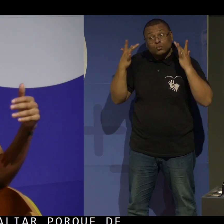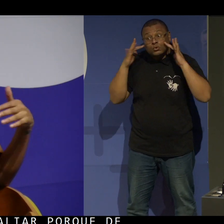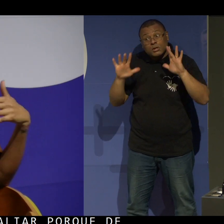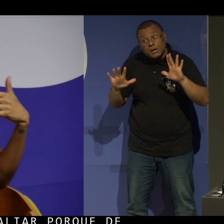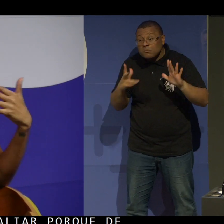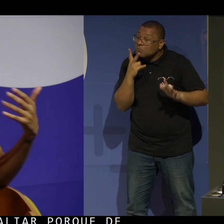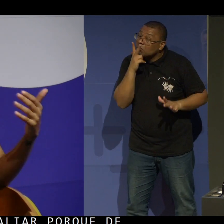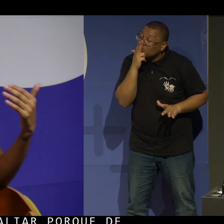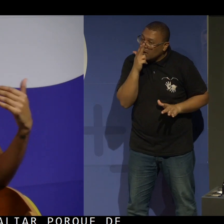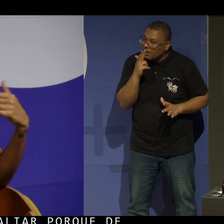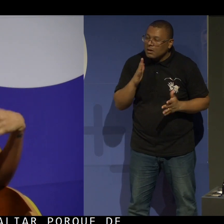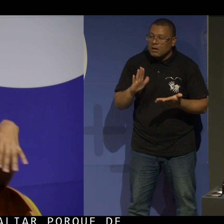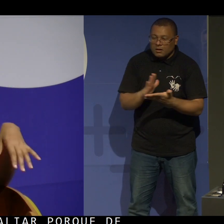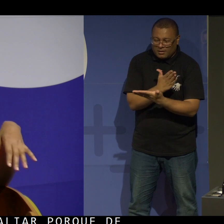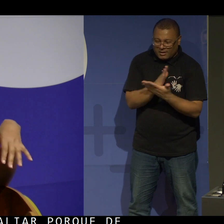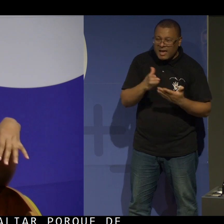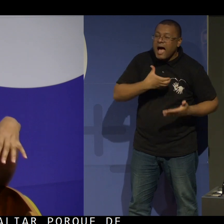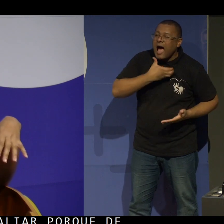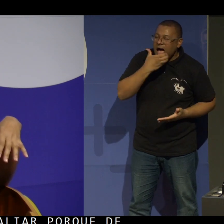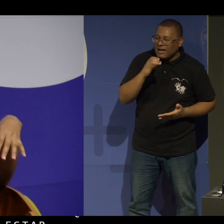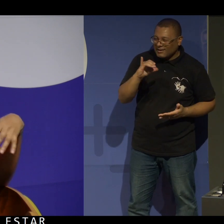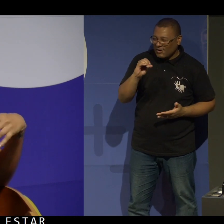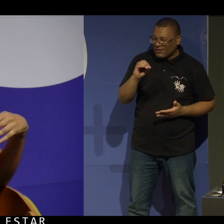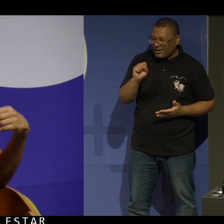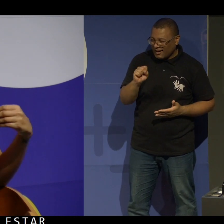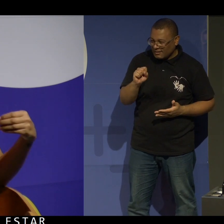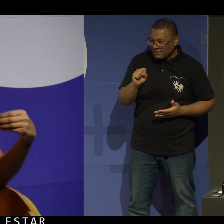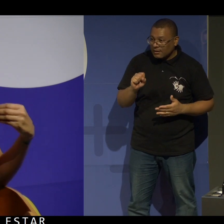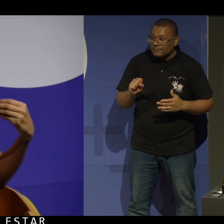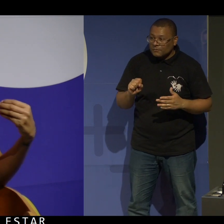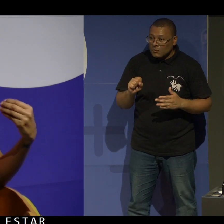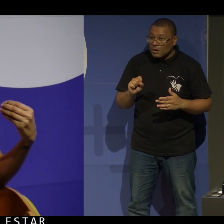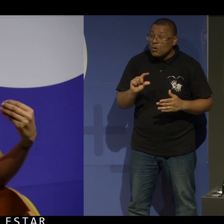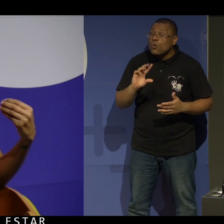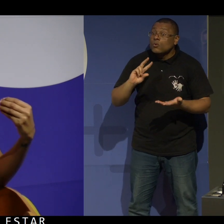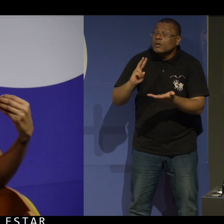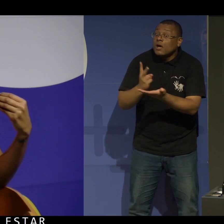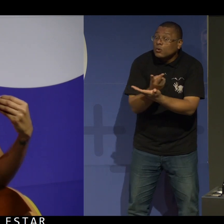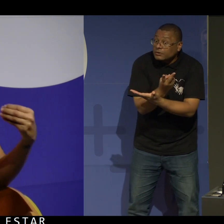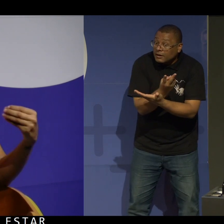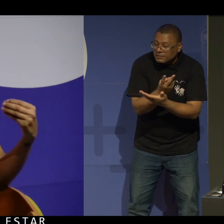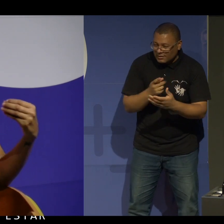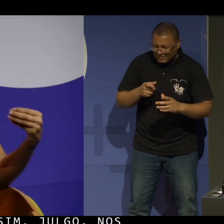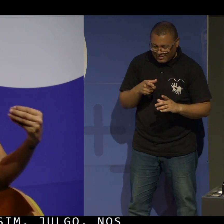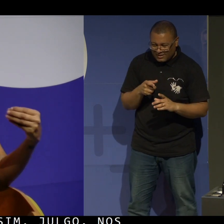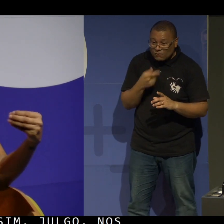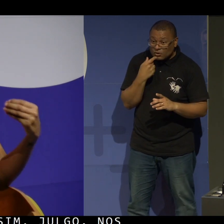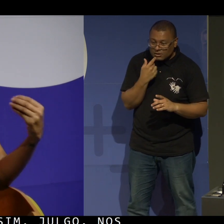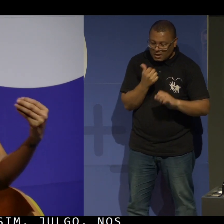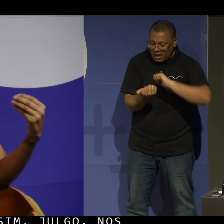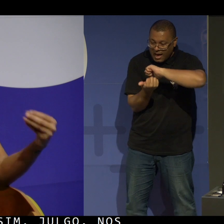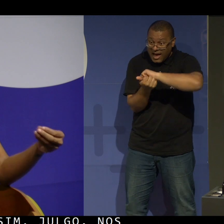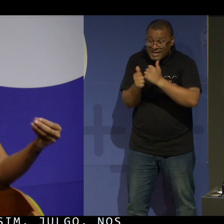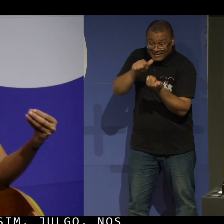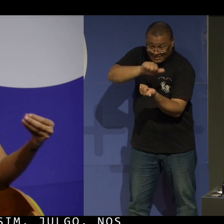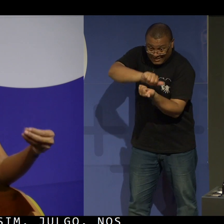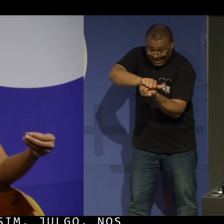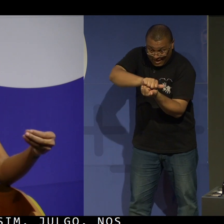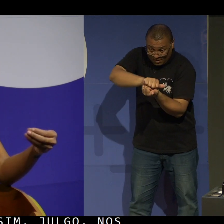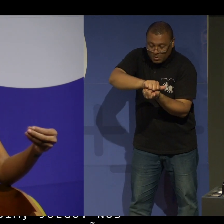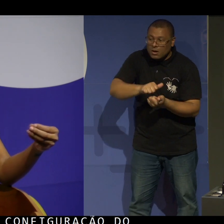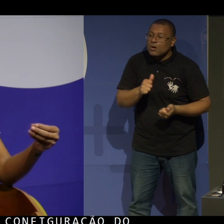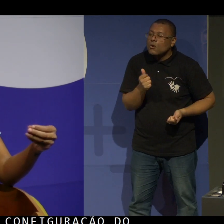nos aparelhos iOS, a configuração do idioma do aparelho quando se utiliza o